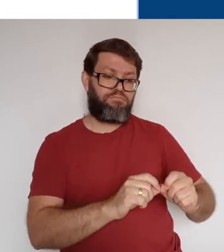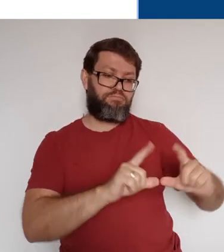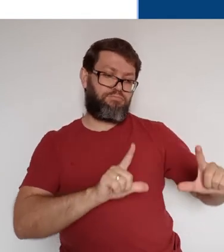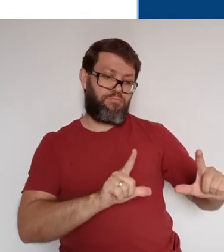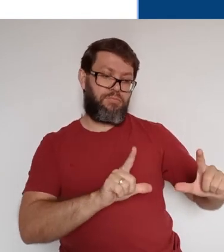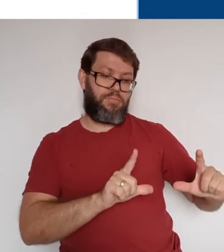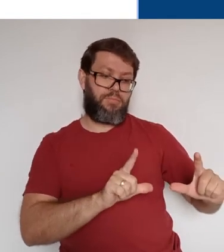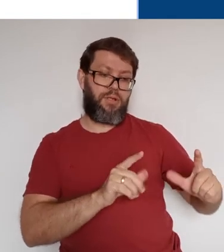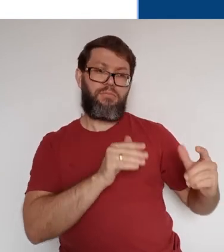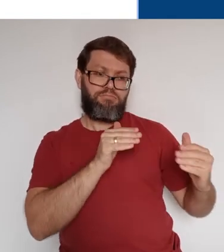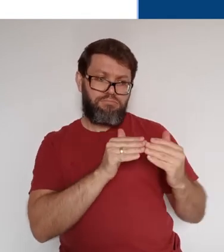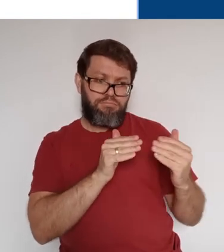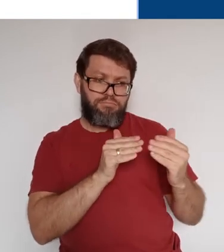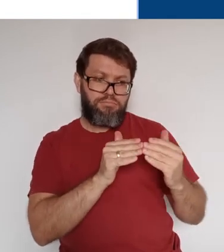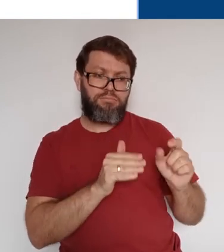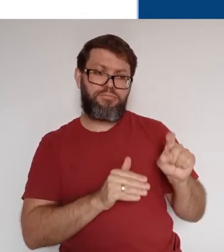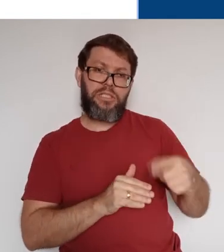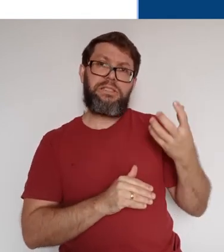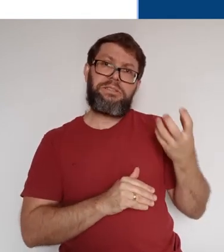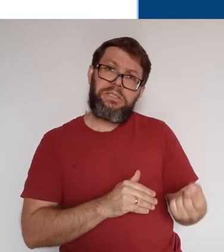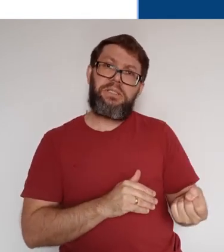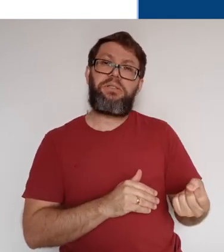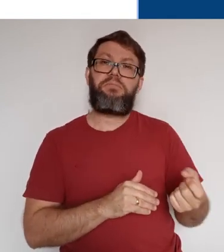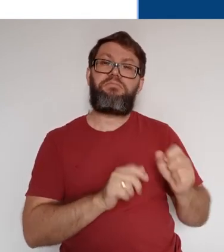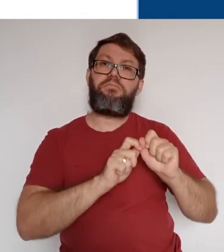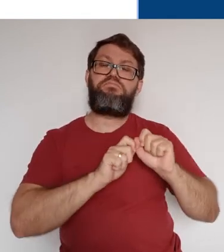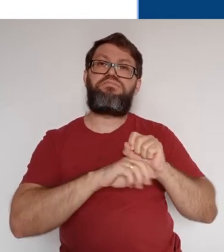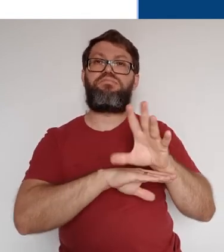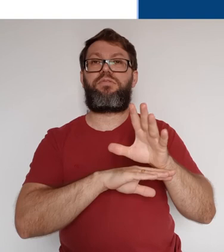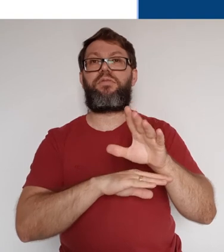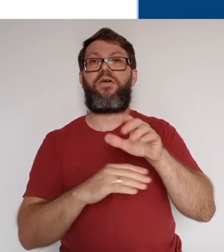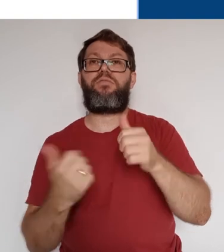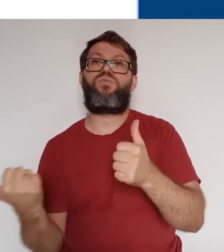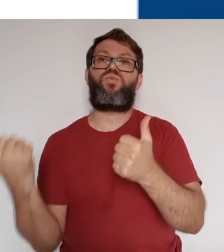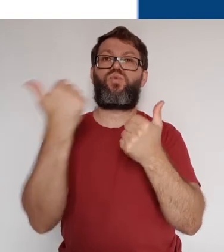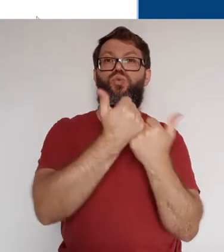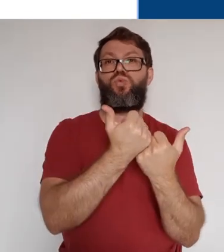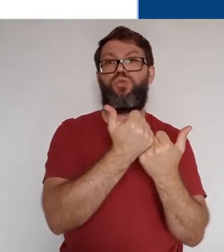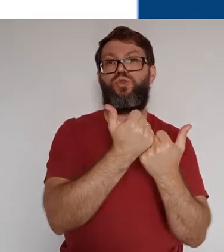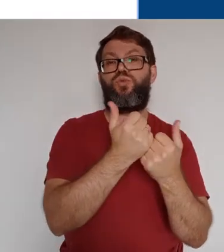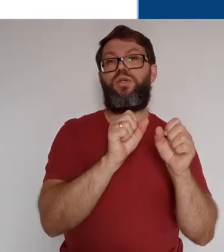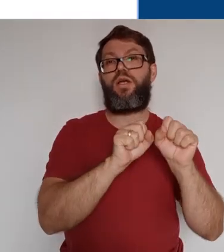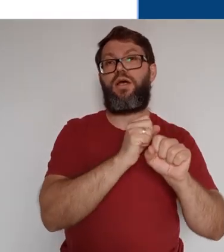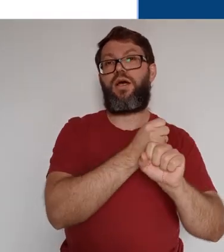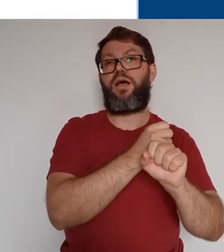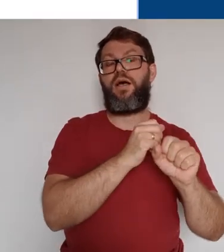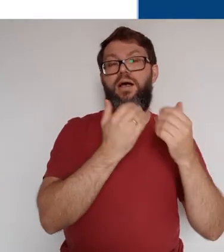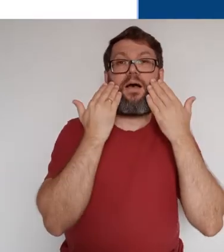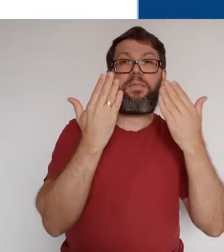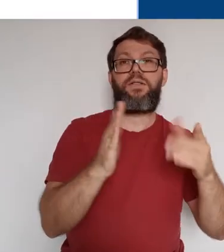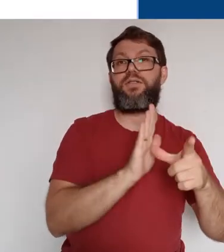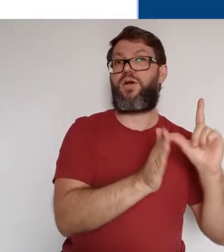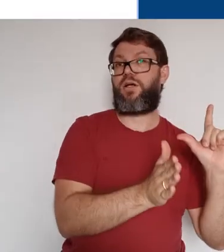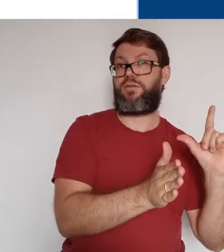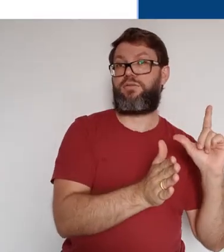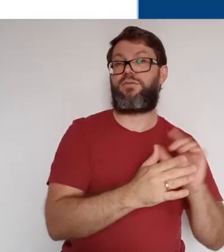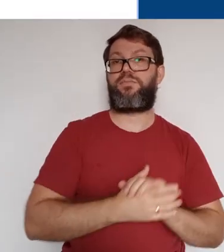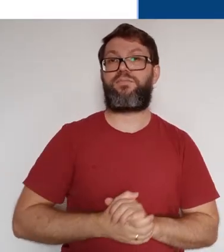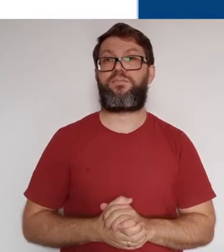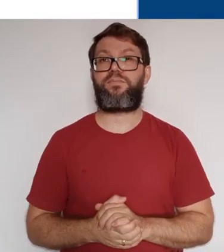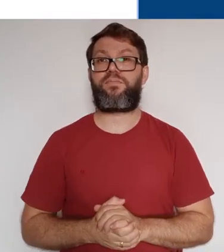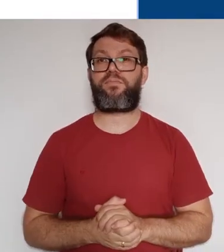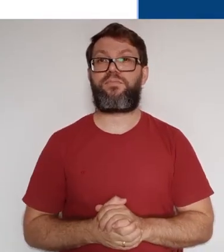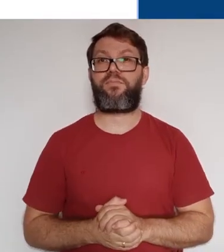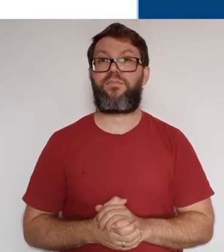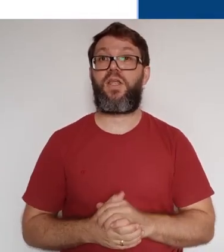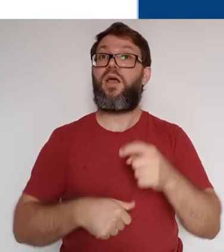confirmando será exibida antes de selecionar o conteúdo a ser apresentado. Uma nova apresentação vai substituir